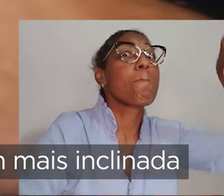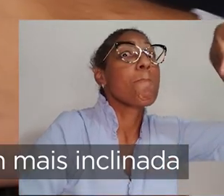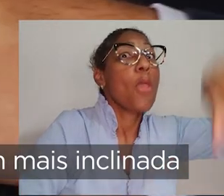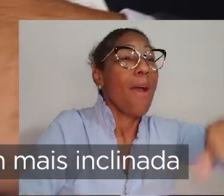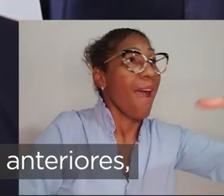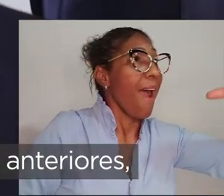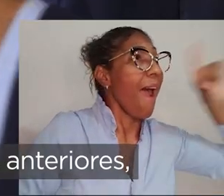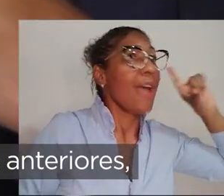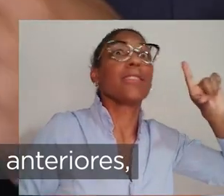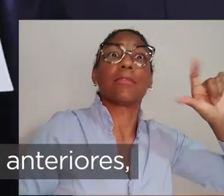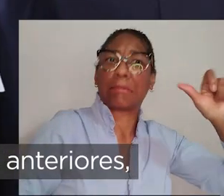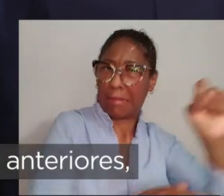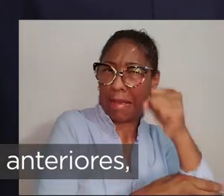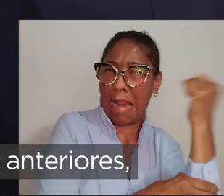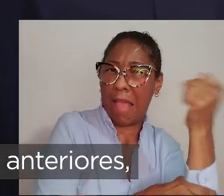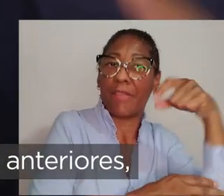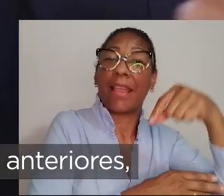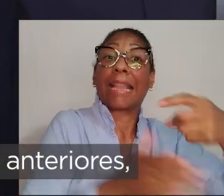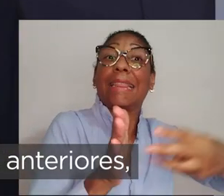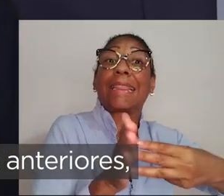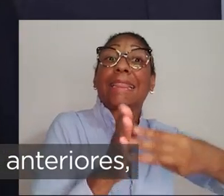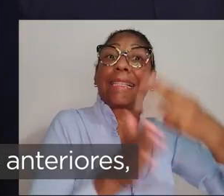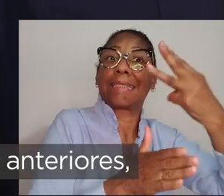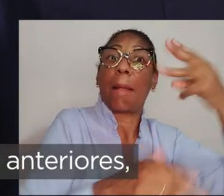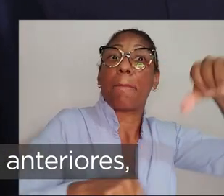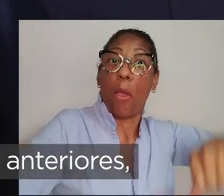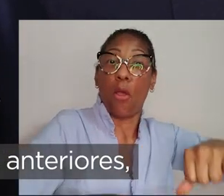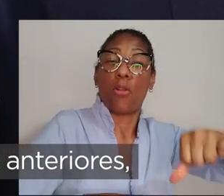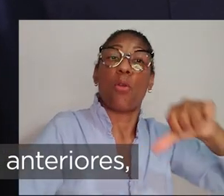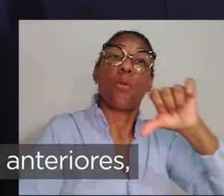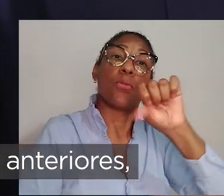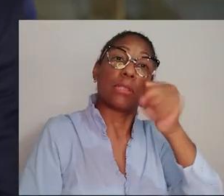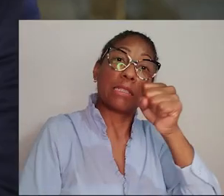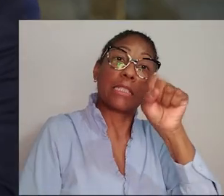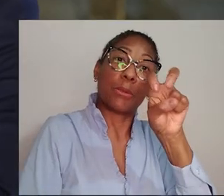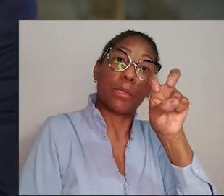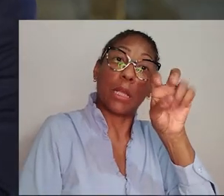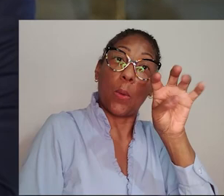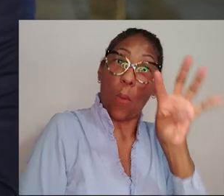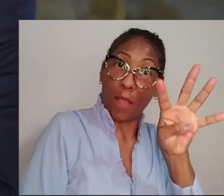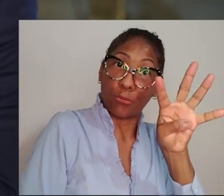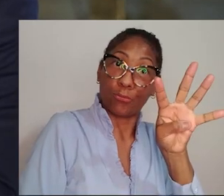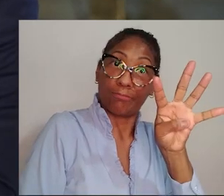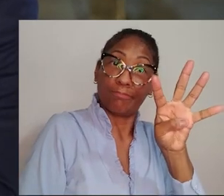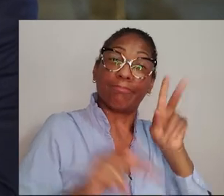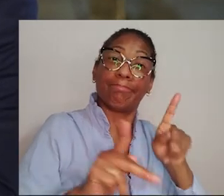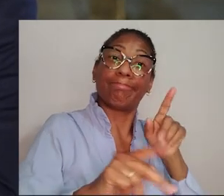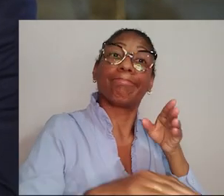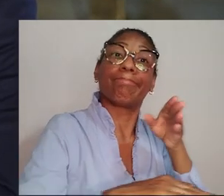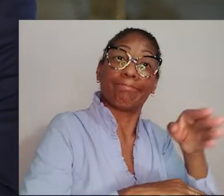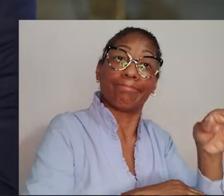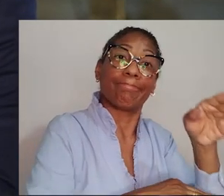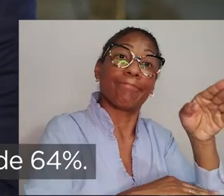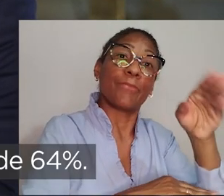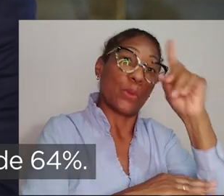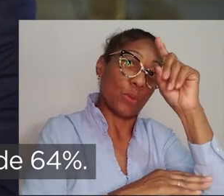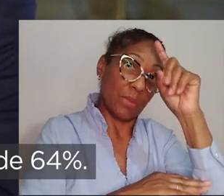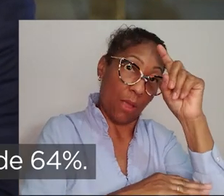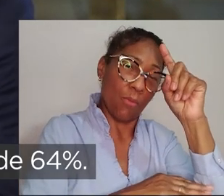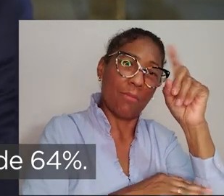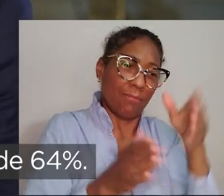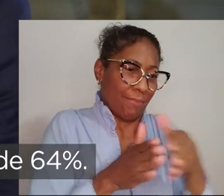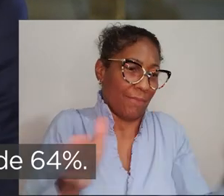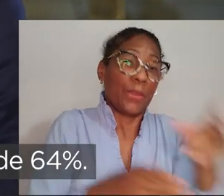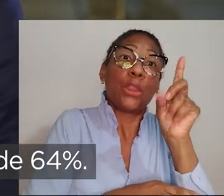inclinada do que aquelas que nós verificamos nas duas ondas anteriores. com 854 internações em um